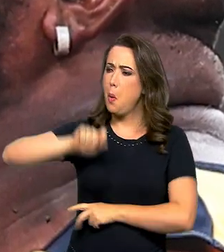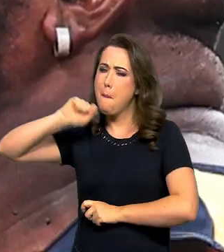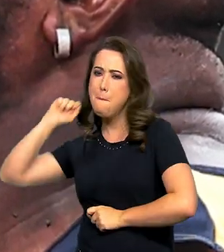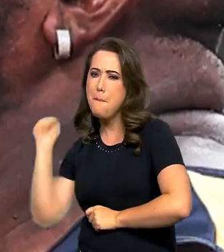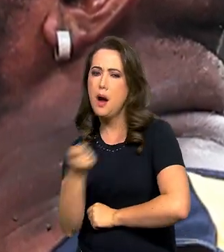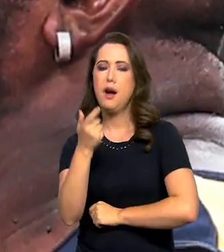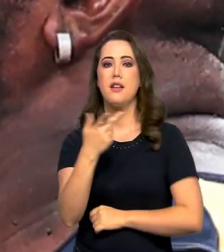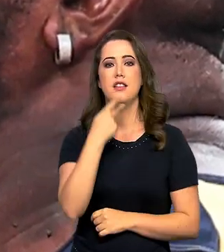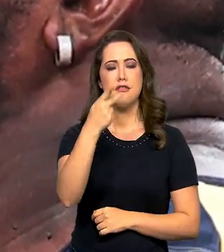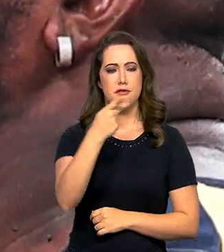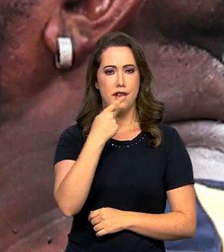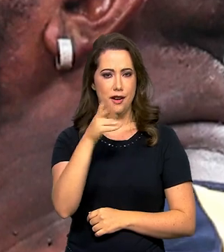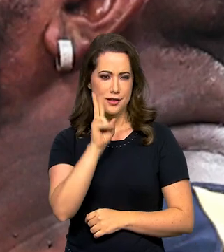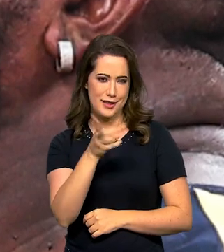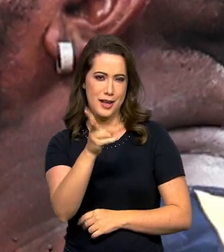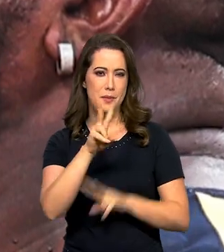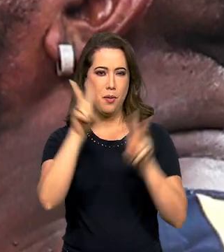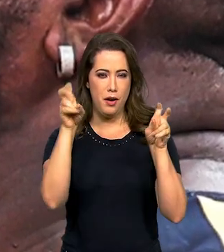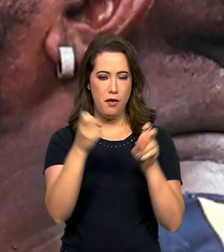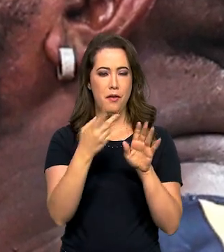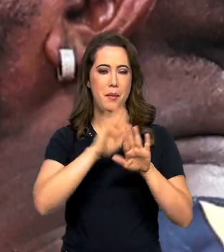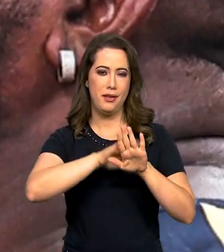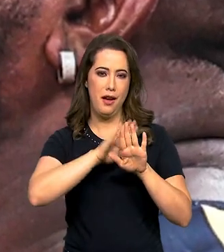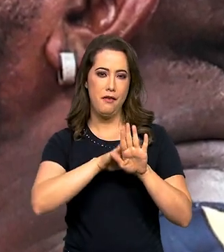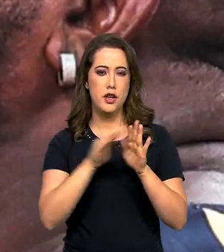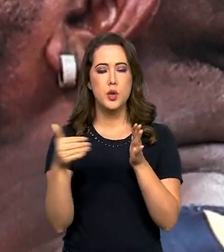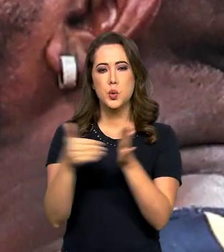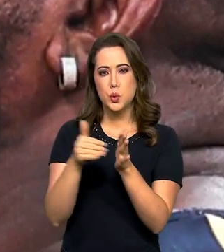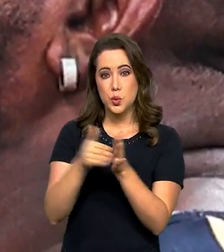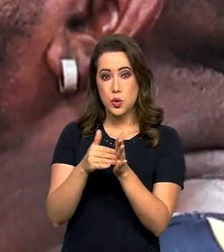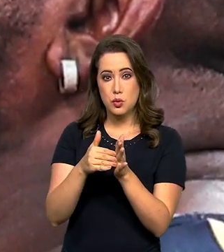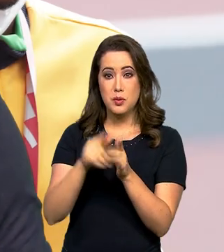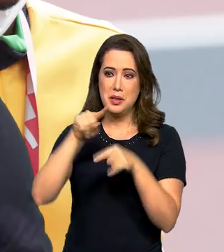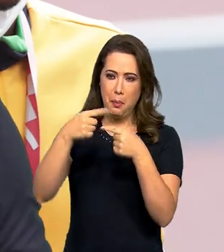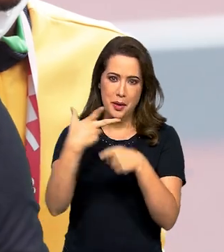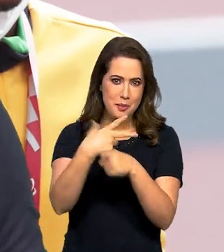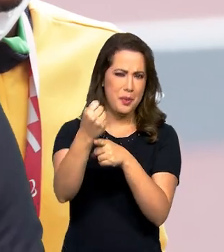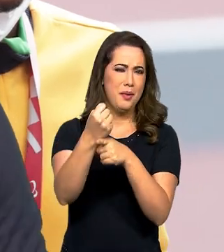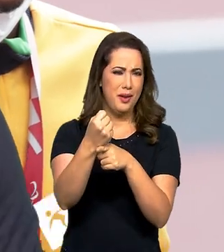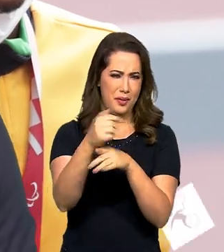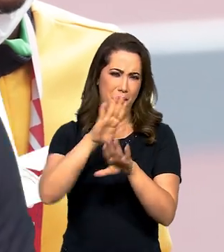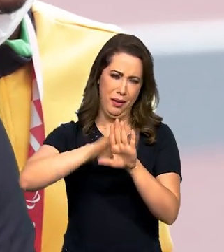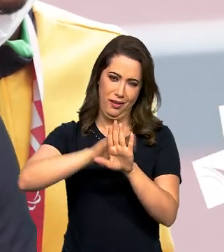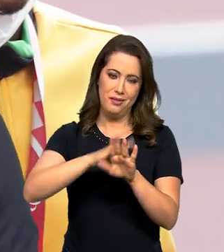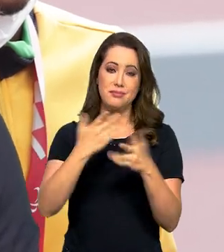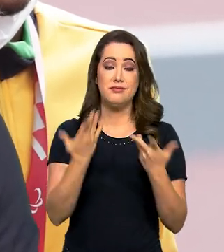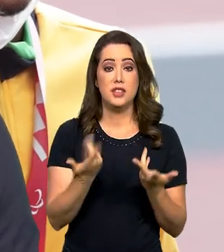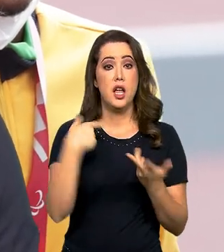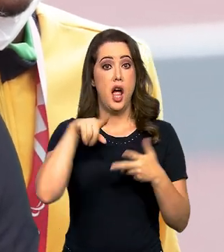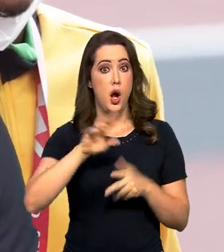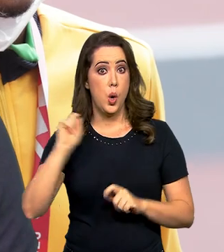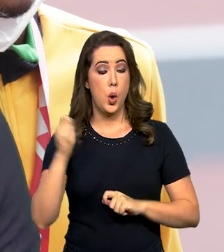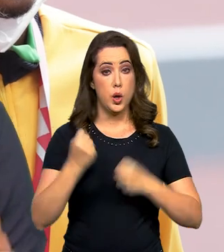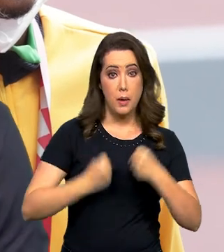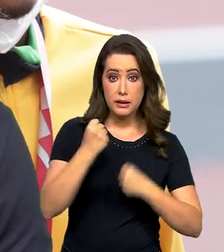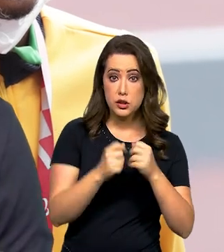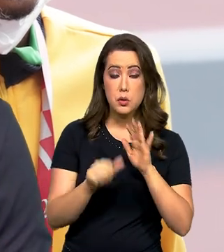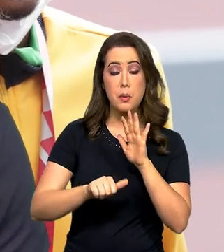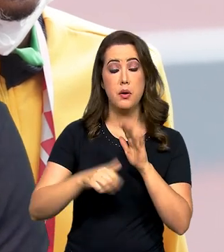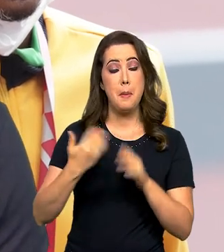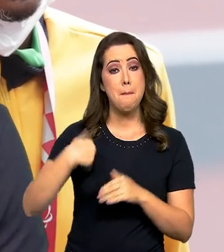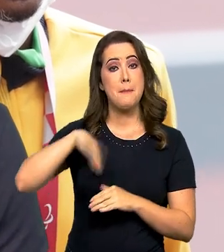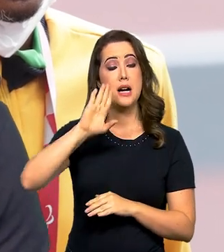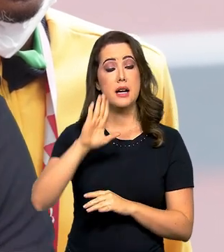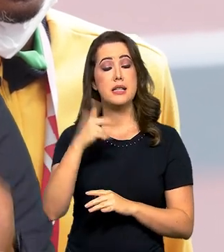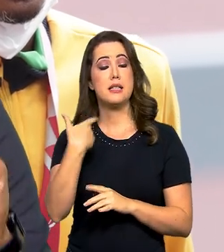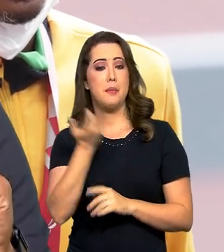arremesso, fazendo jus ao ditado que diz que os últimos serão os primeiros. Com essa vitória, o atletismo passa a ser o esporte que mais deu